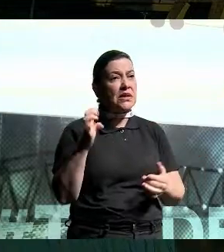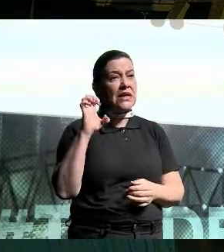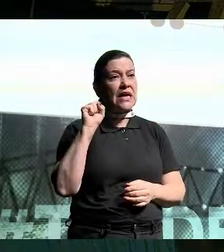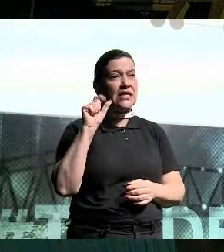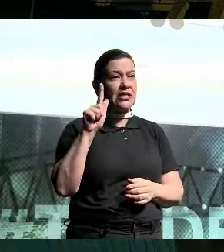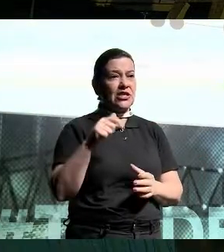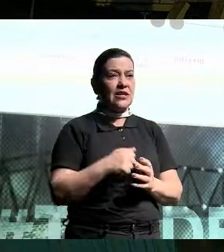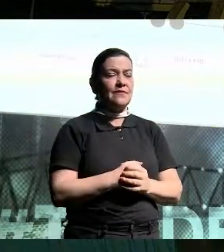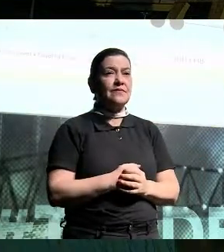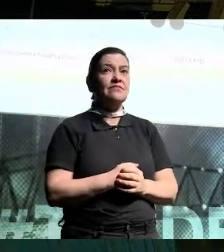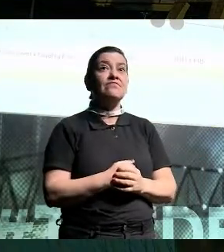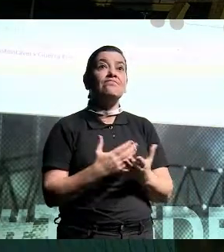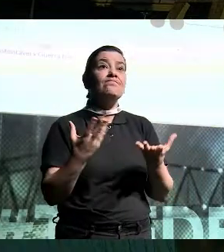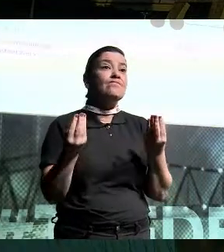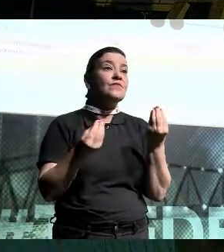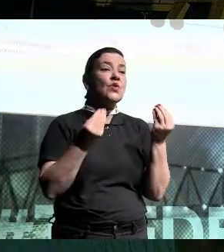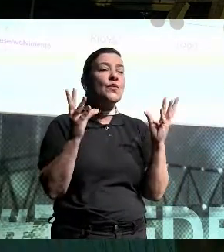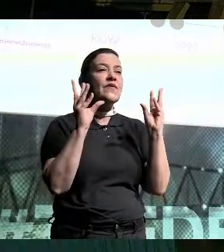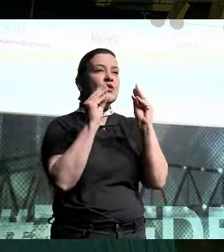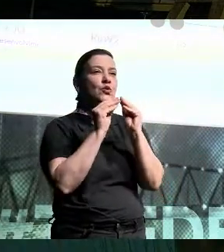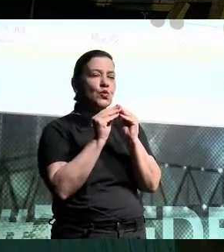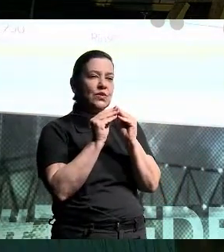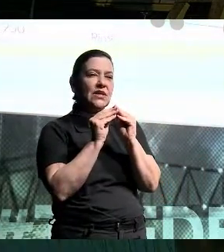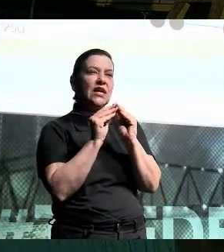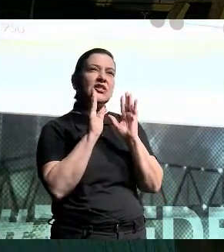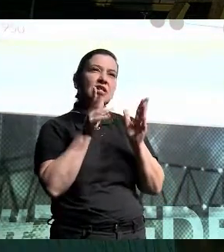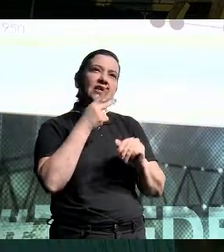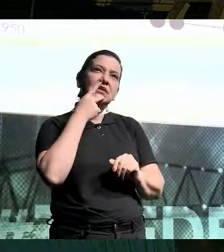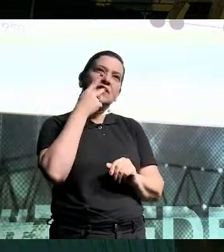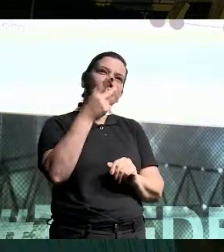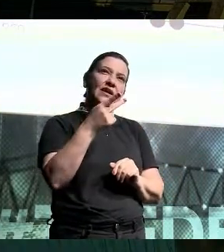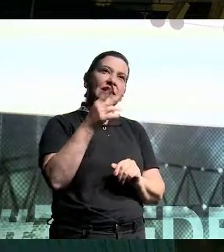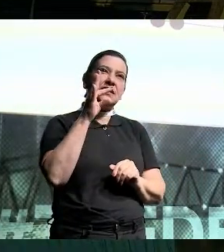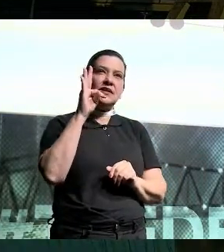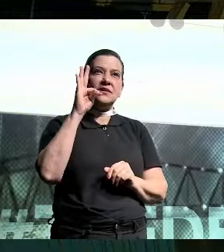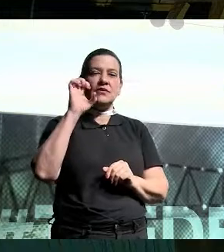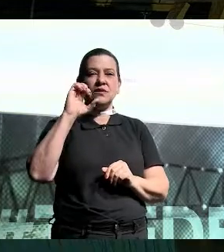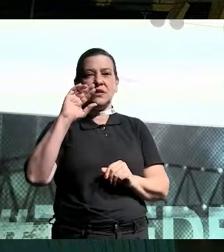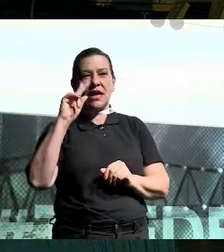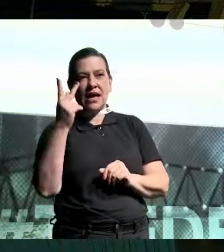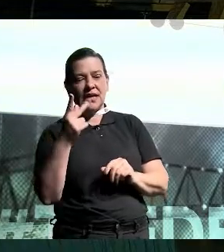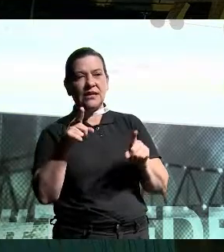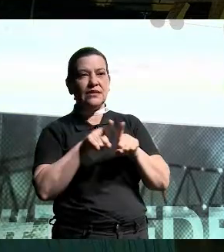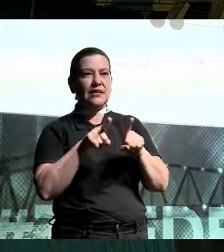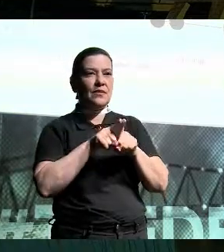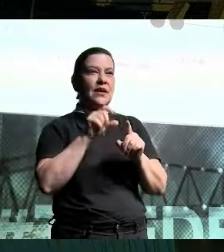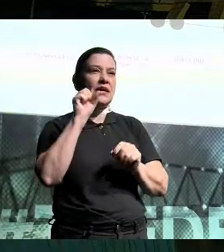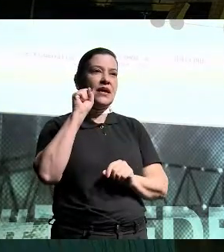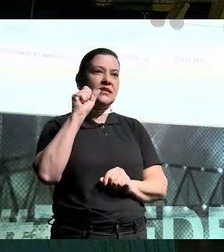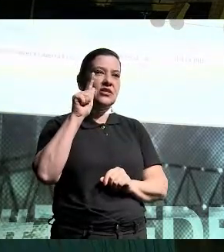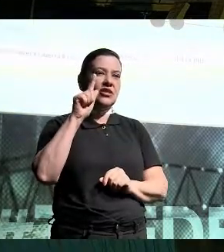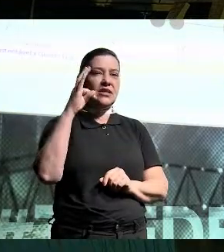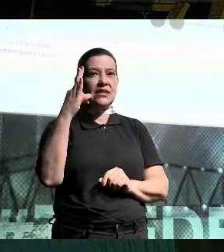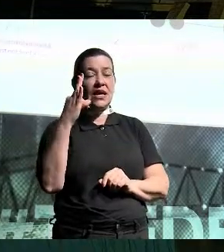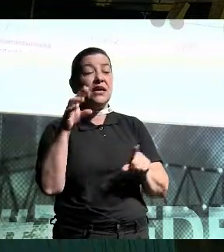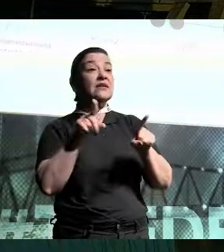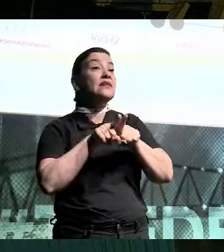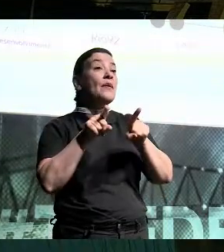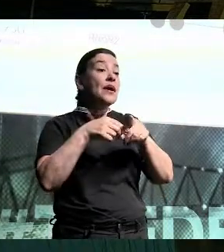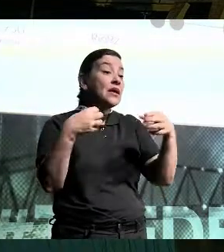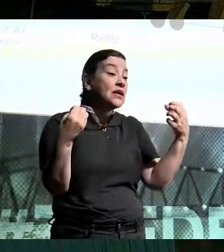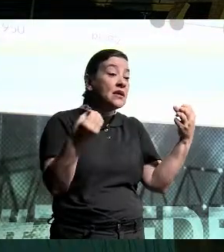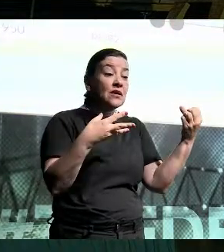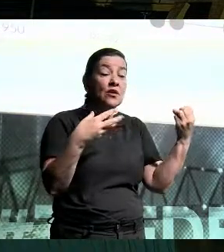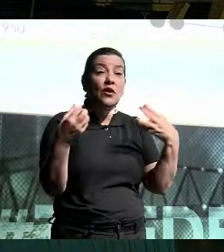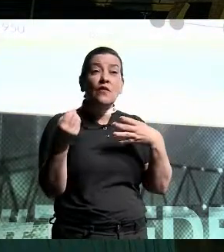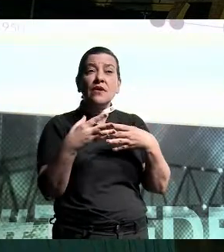O que a gente vai juntar nessas siglas? Já estão falando em SGTEC, então, SGT. E a inovação, como é que a inovação também junta,